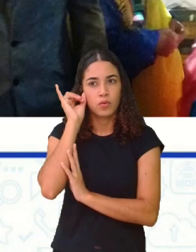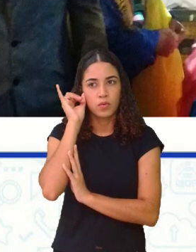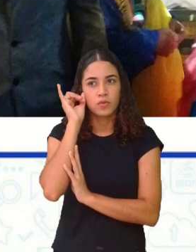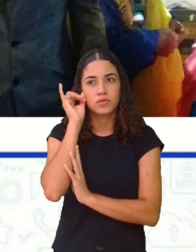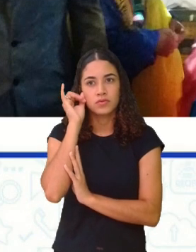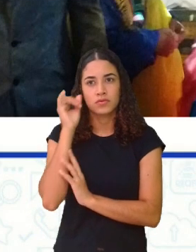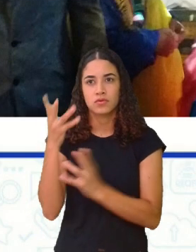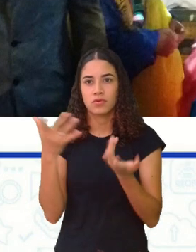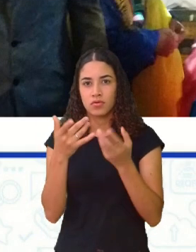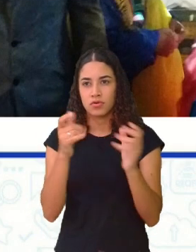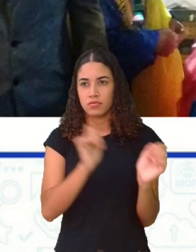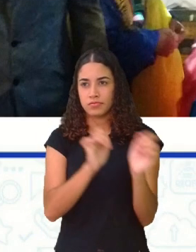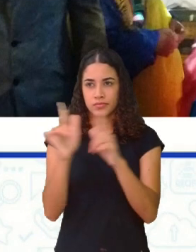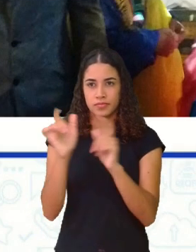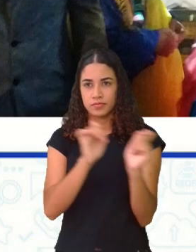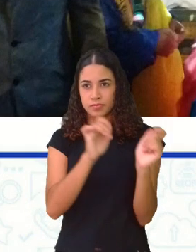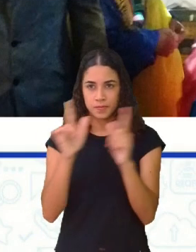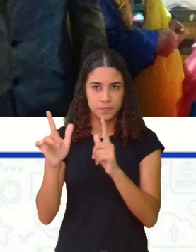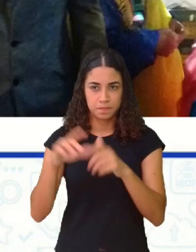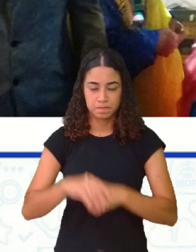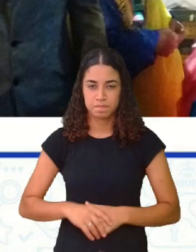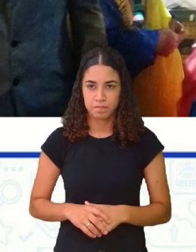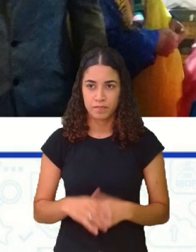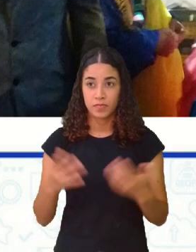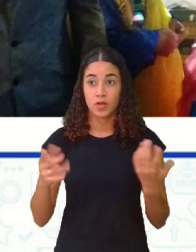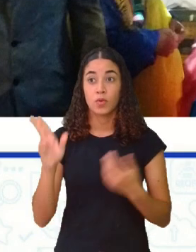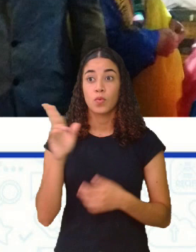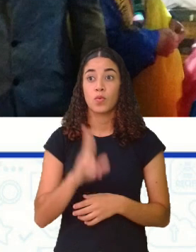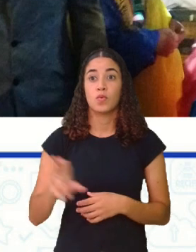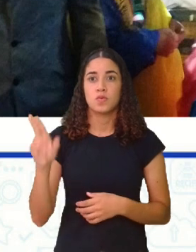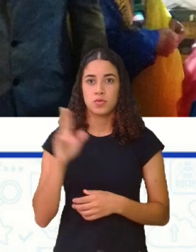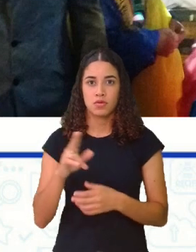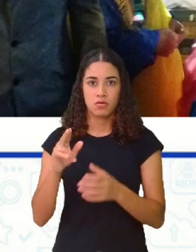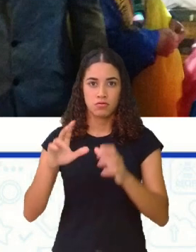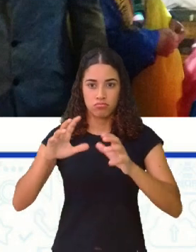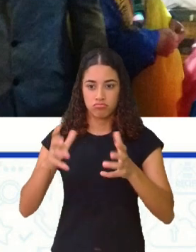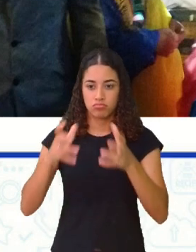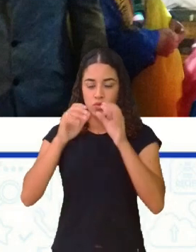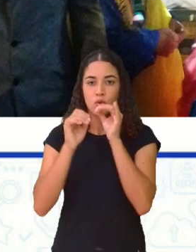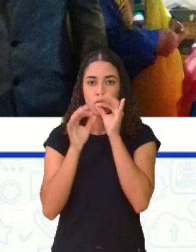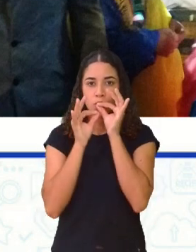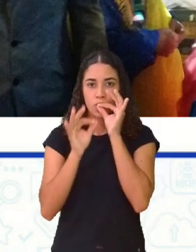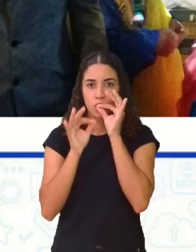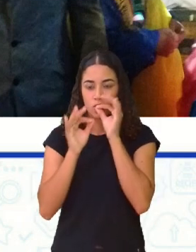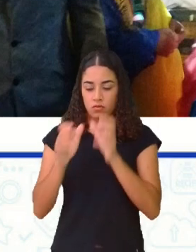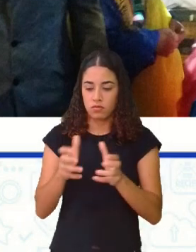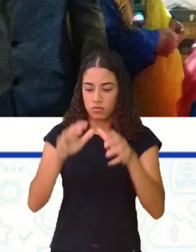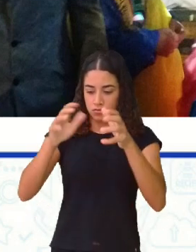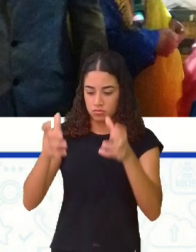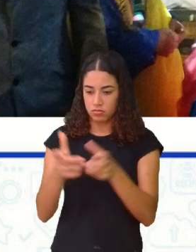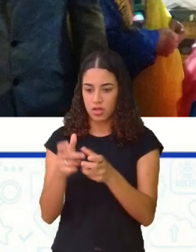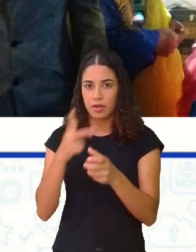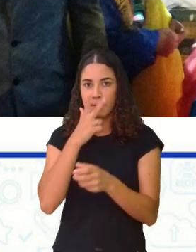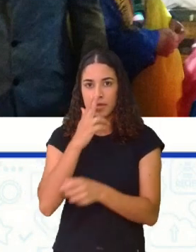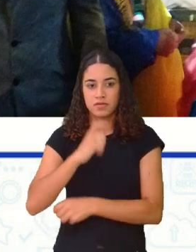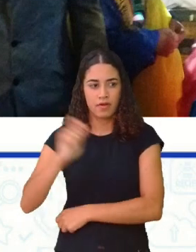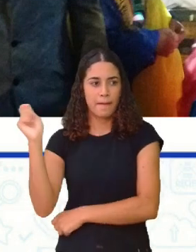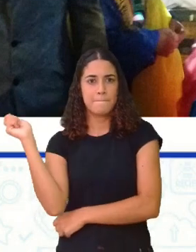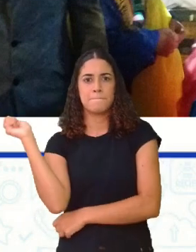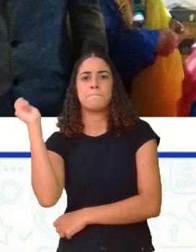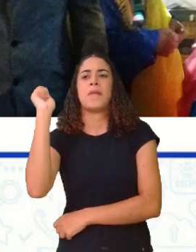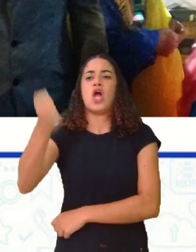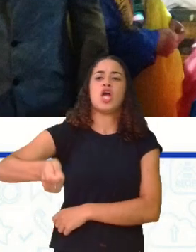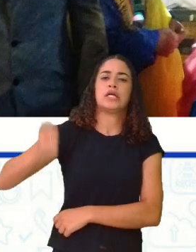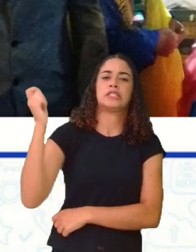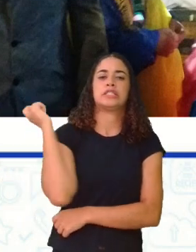Deixa eu passar aqui esse vídeo. Então, eles usam aquela bexiga e eles batem uns nos outros. Eles dão bexigada